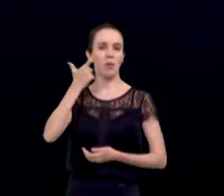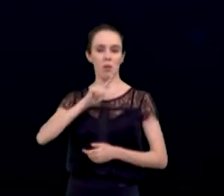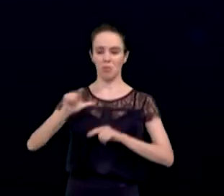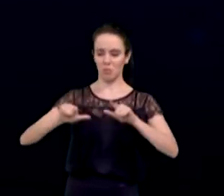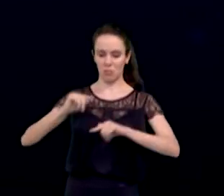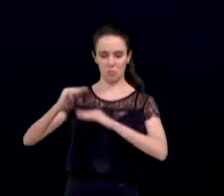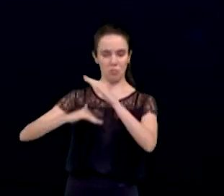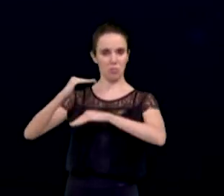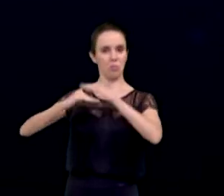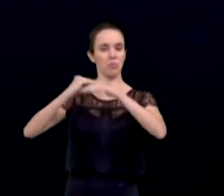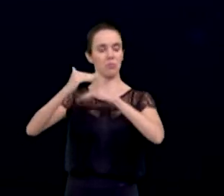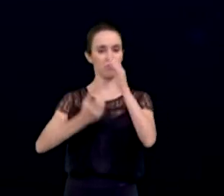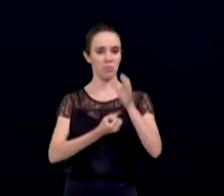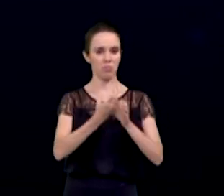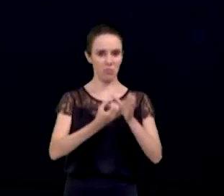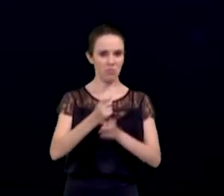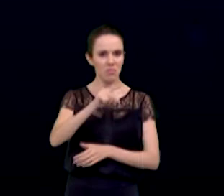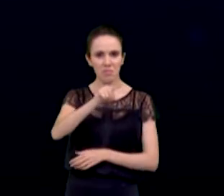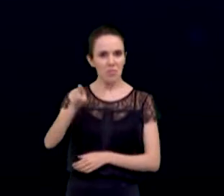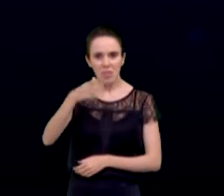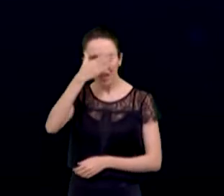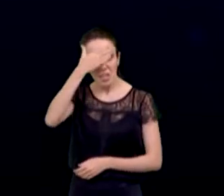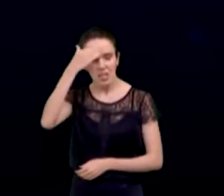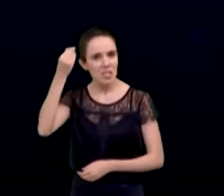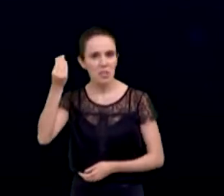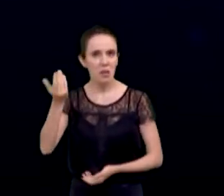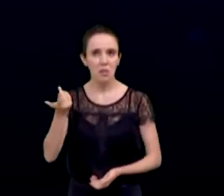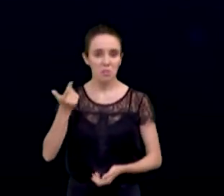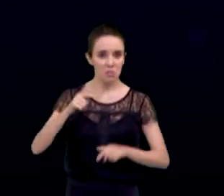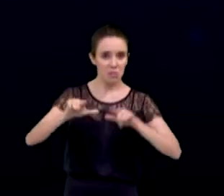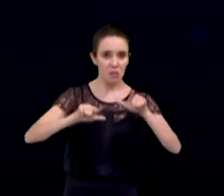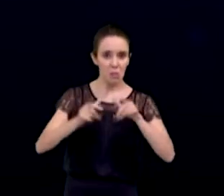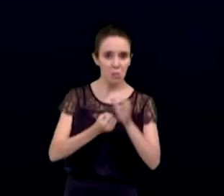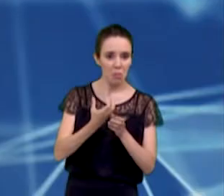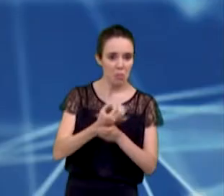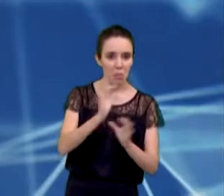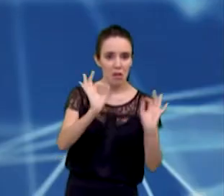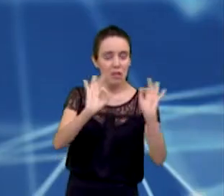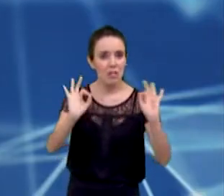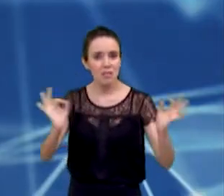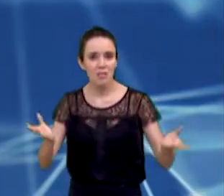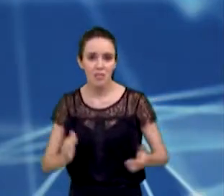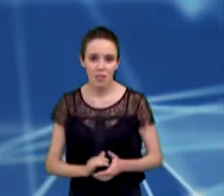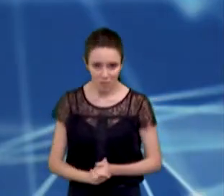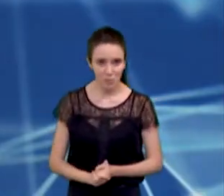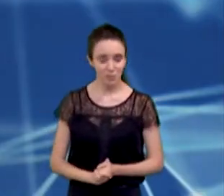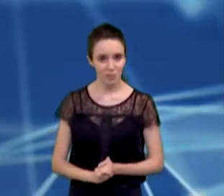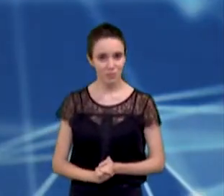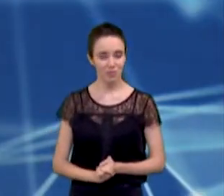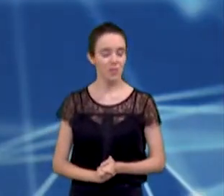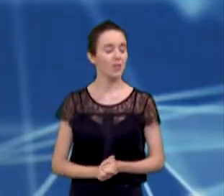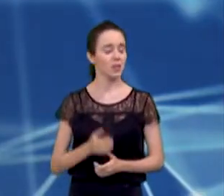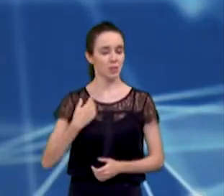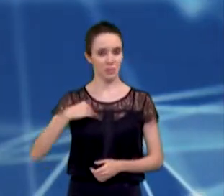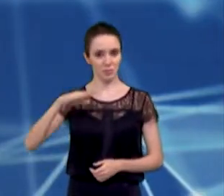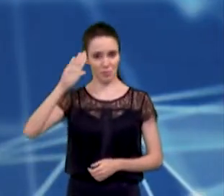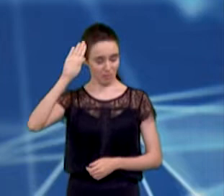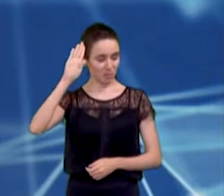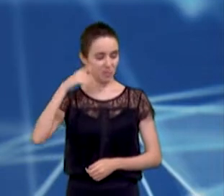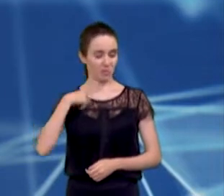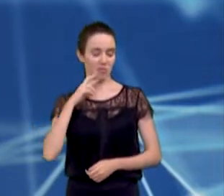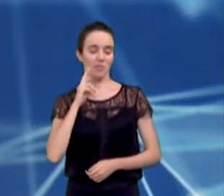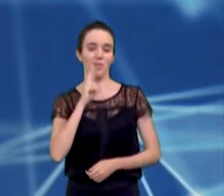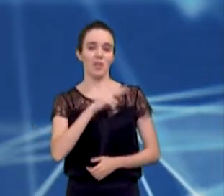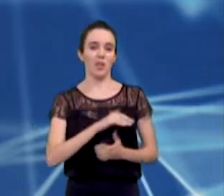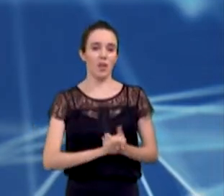Vocês esqueceram, Emanuel? Não gera mais emprego na cidade? Um minuto e meio, candidato. Candidato, na nossa gestão, nós